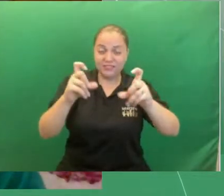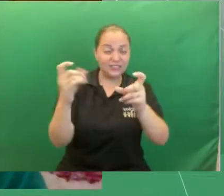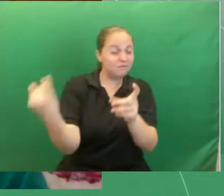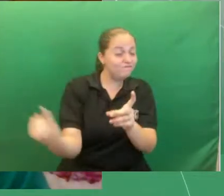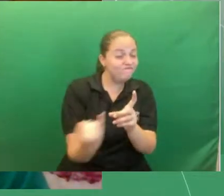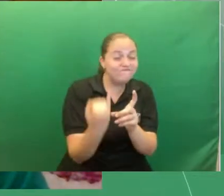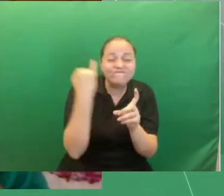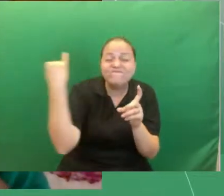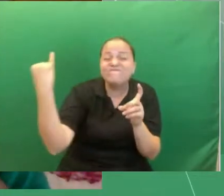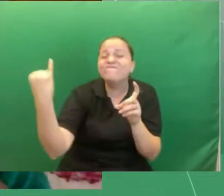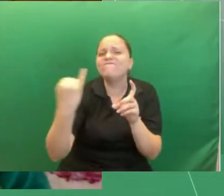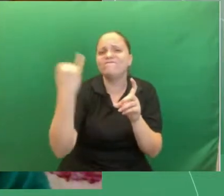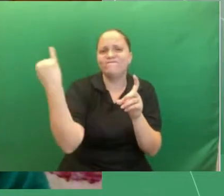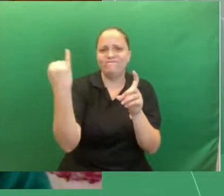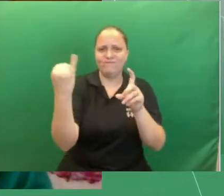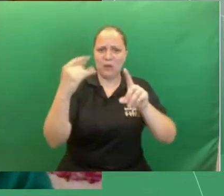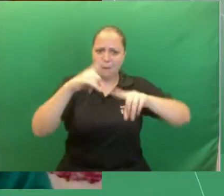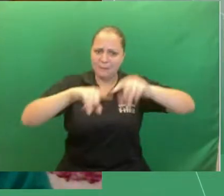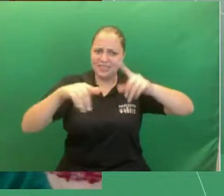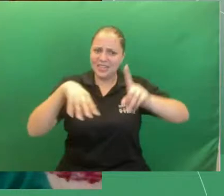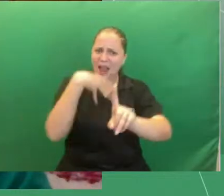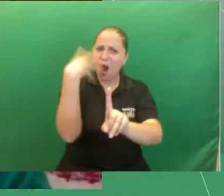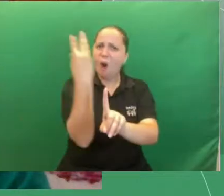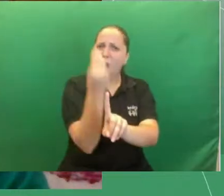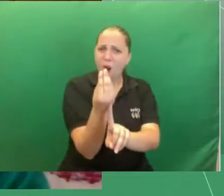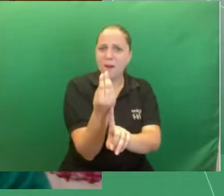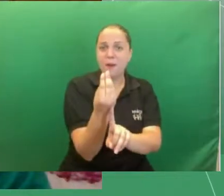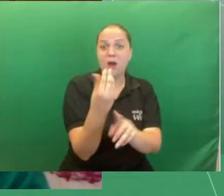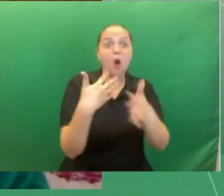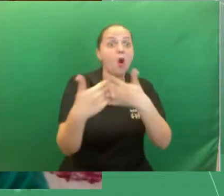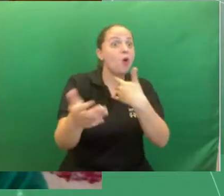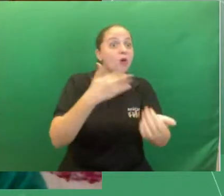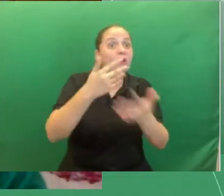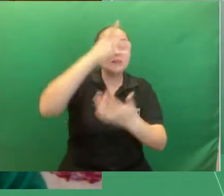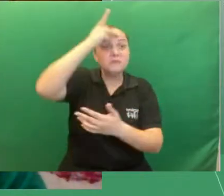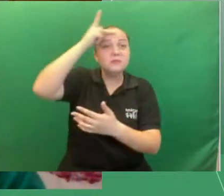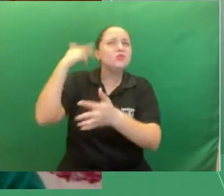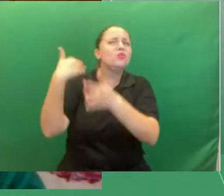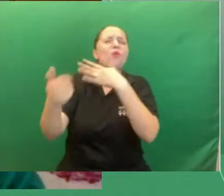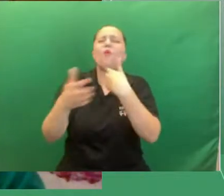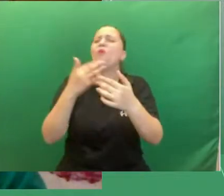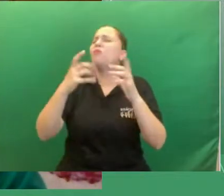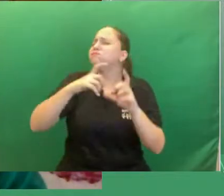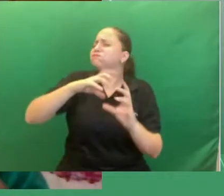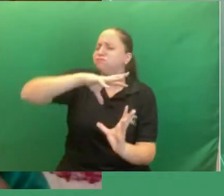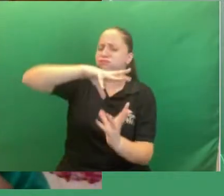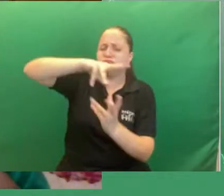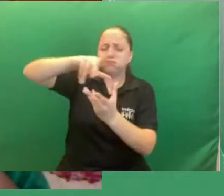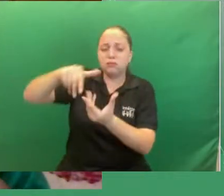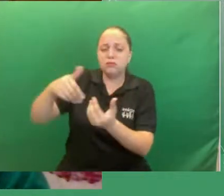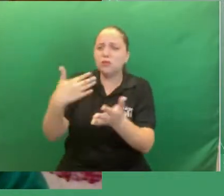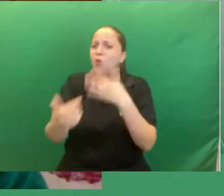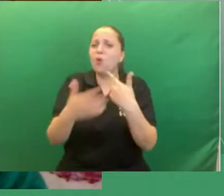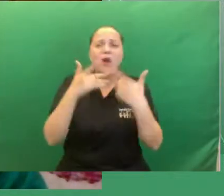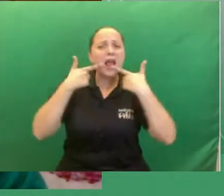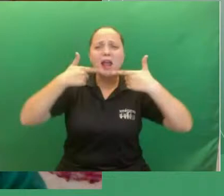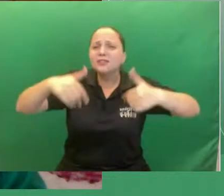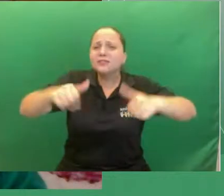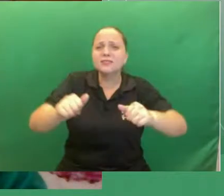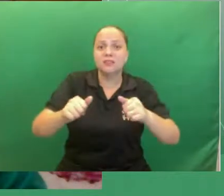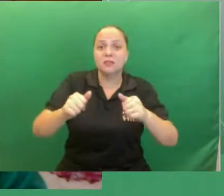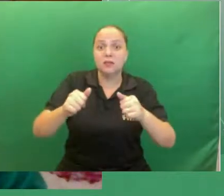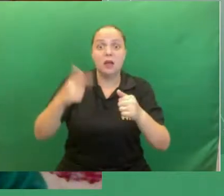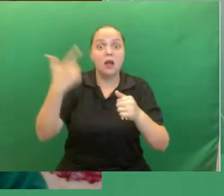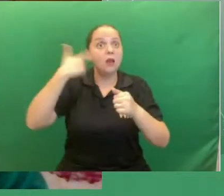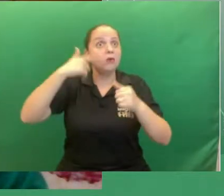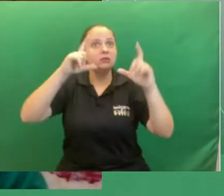é um material enquanto arte que qualquer pessoa em qualquer lugar do mundo qualquer idioma ela consegue fazer a leitura de seu